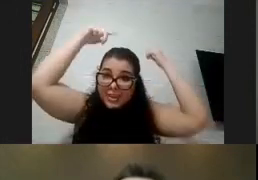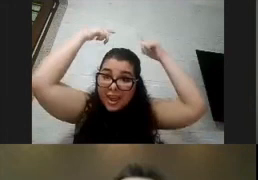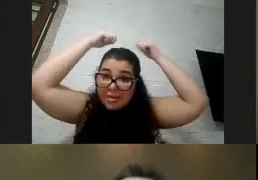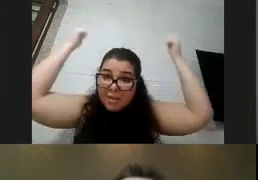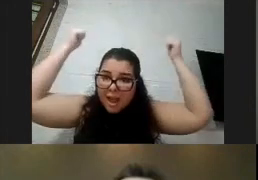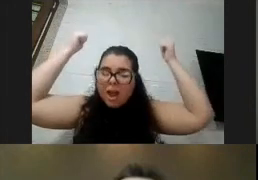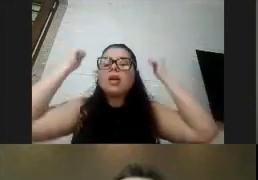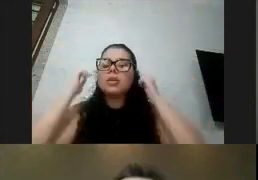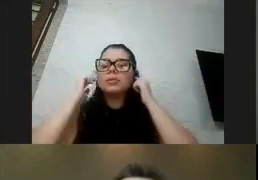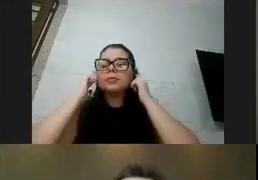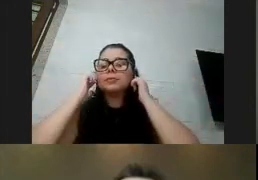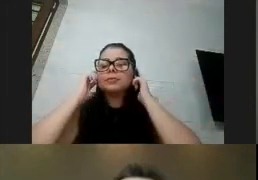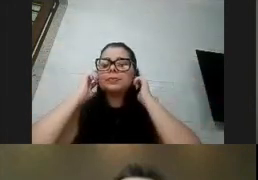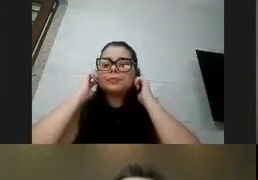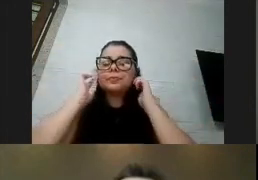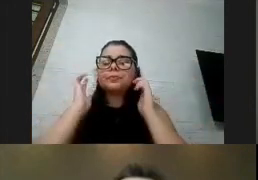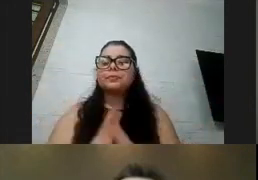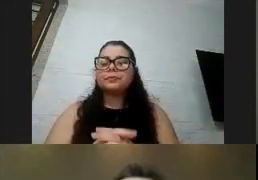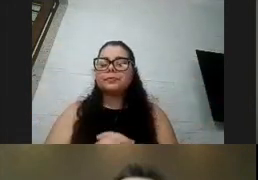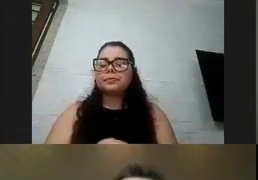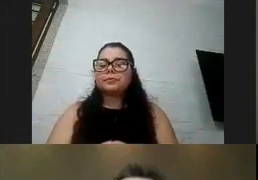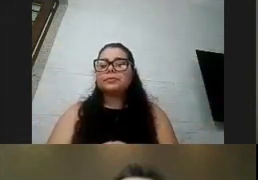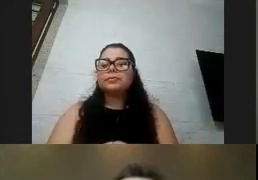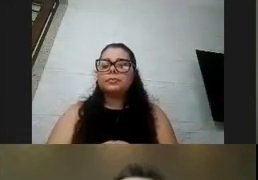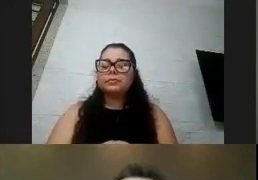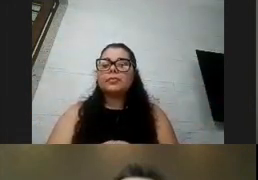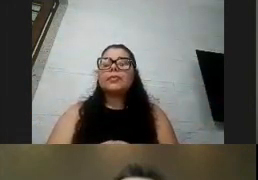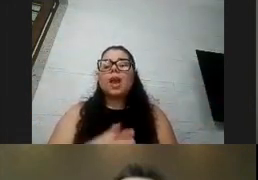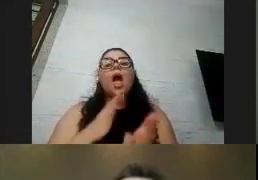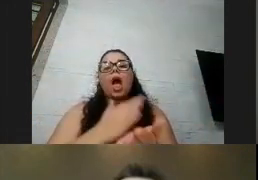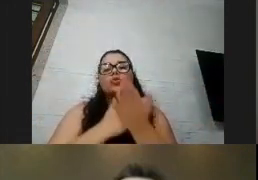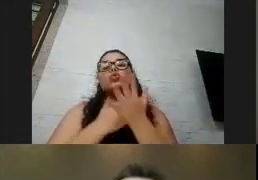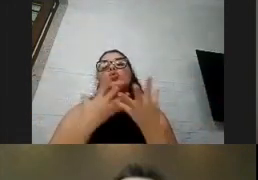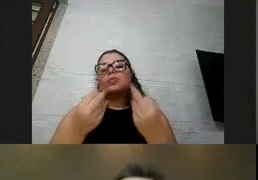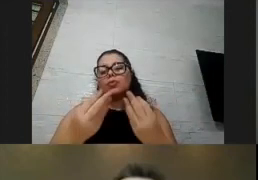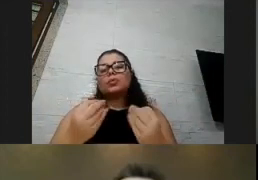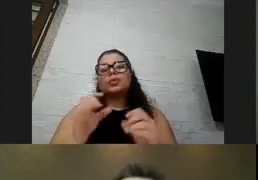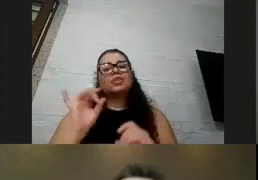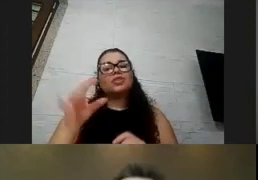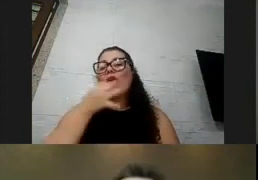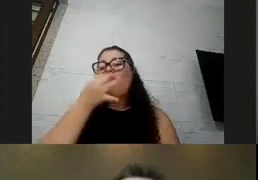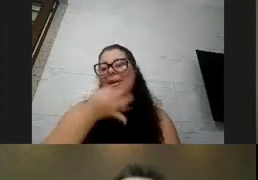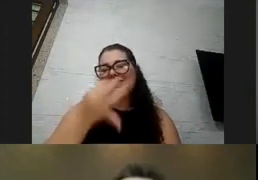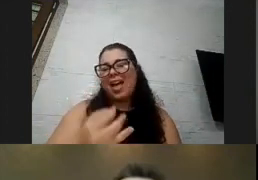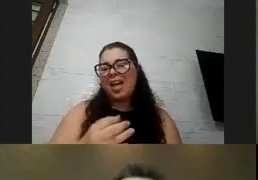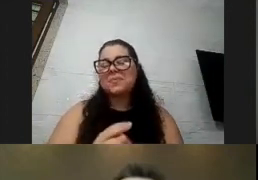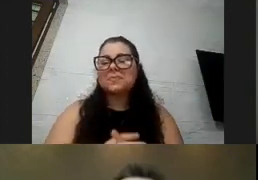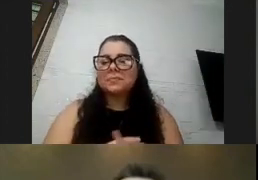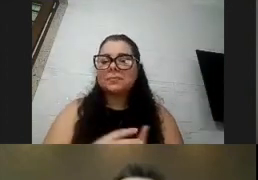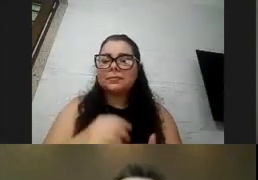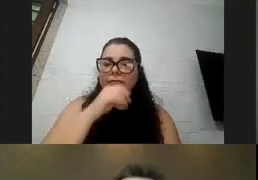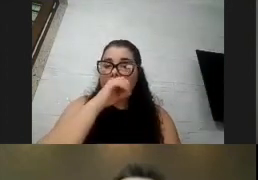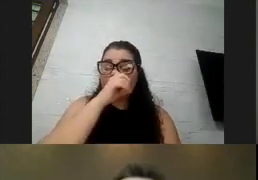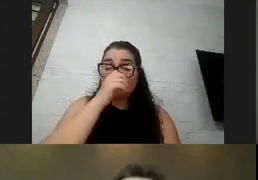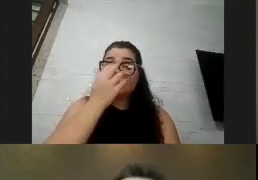trás da da nuca e por cima da cabeça ajudaram bastante era só esse comentário não é a gente tem que